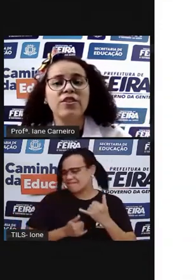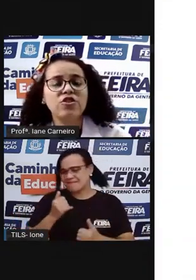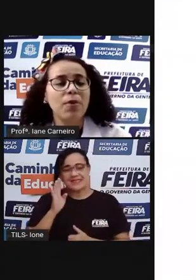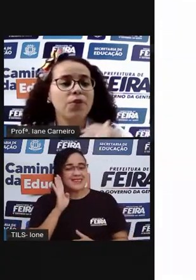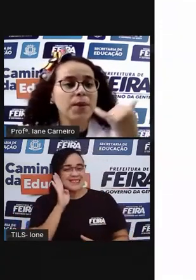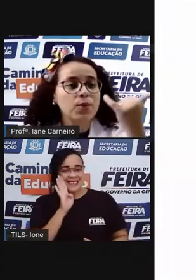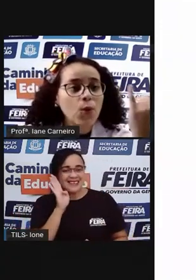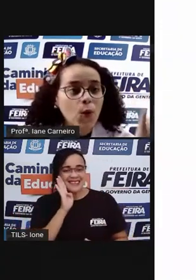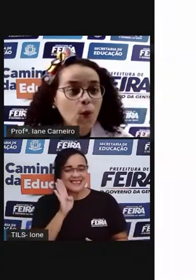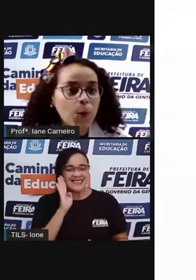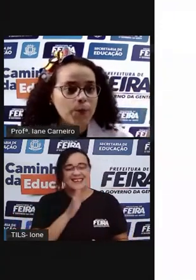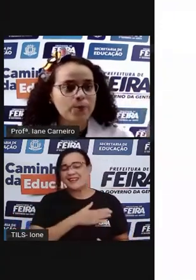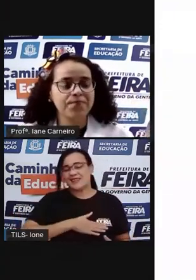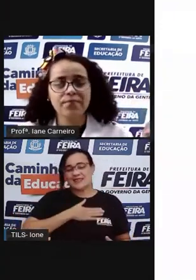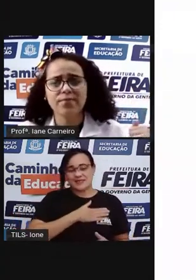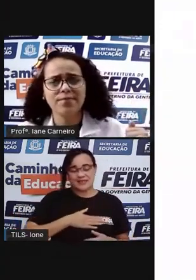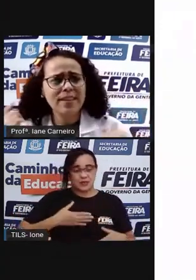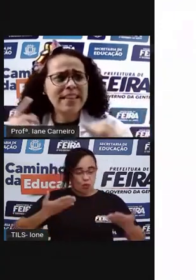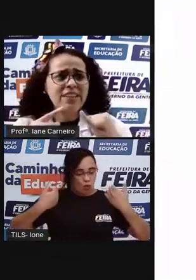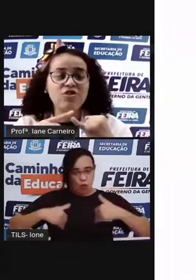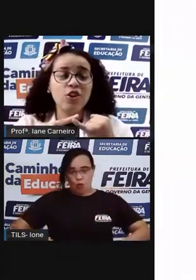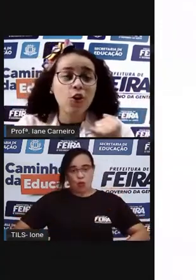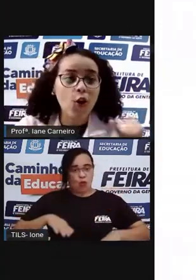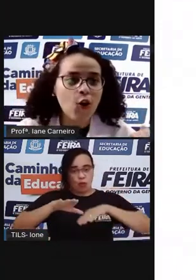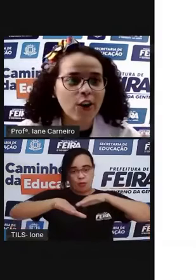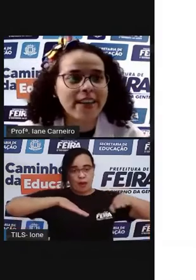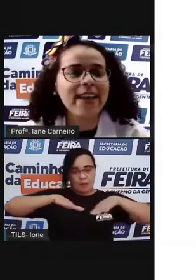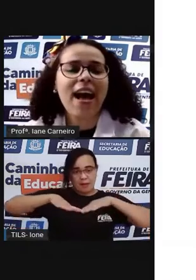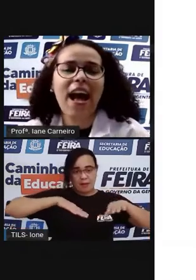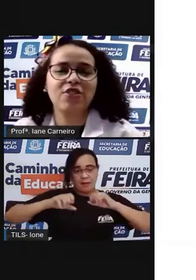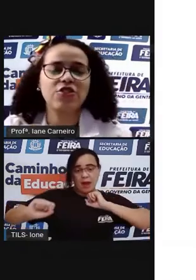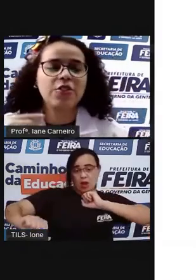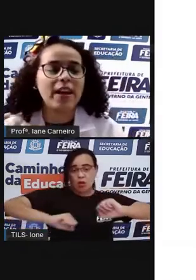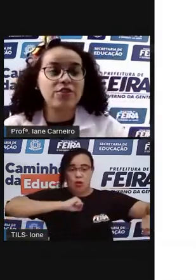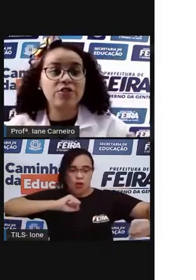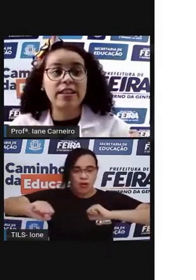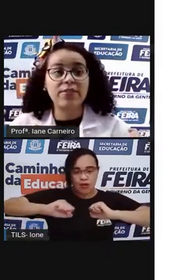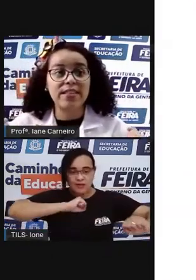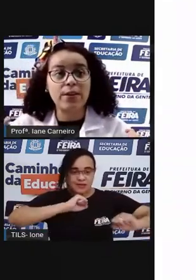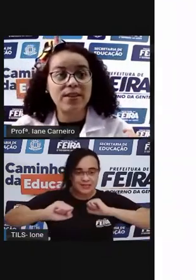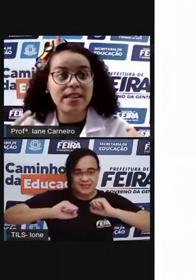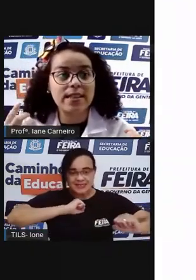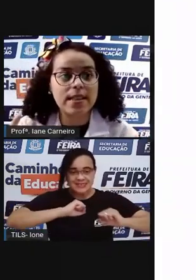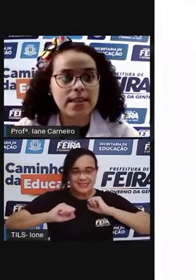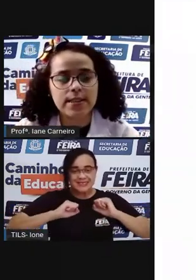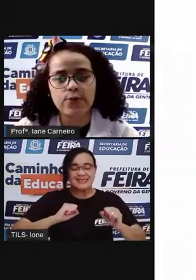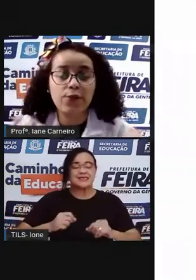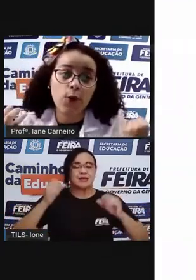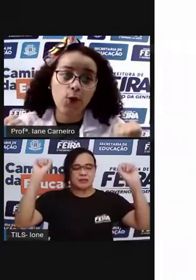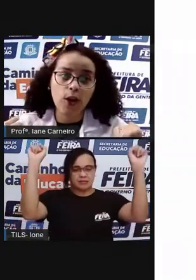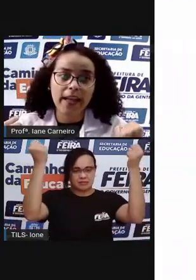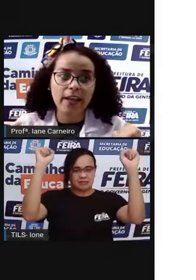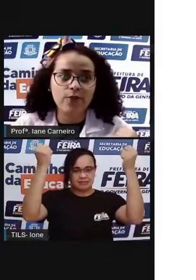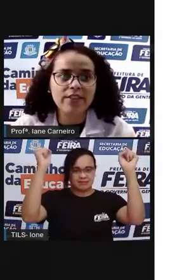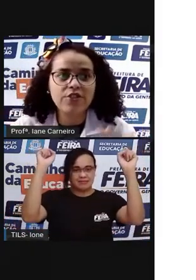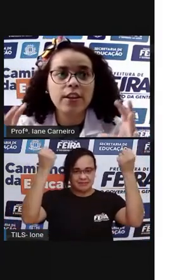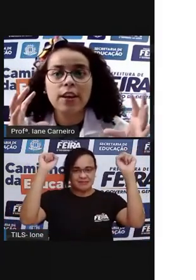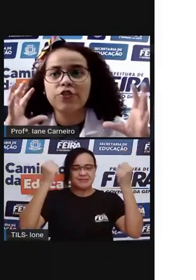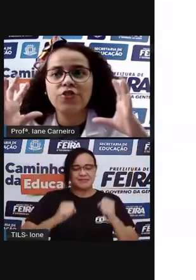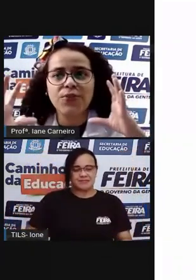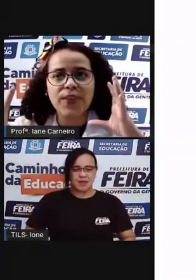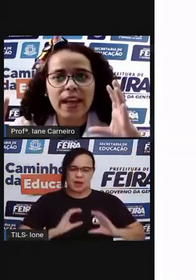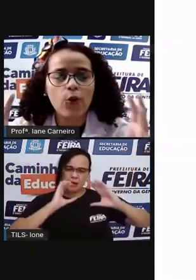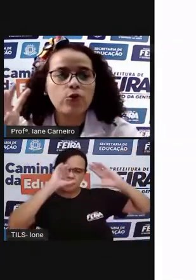porque a gente movimenta o corpo, né? A gente corre. A gente tem que fazer o exercício. Se for o goleiro, né?